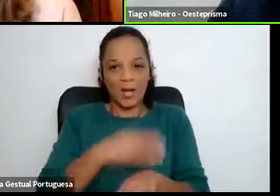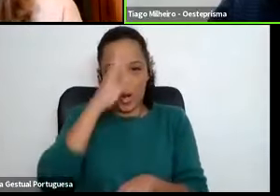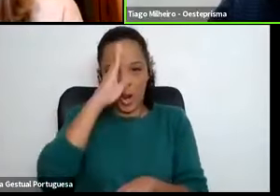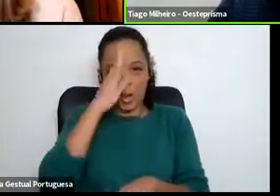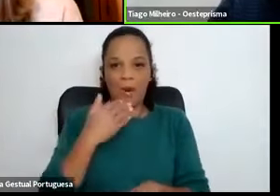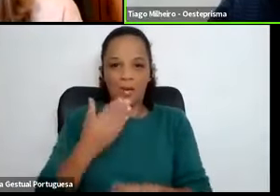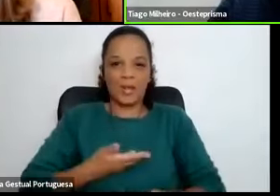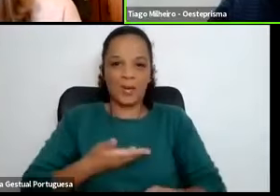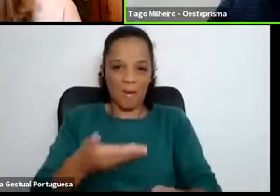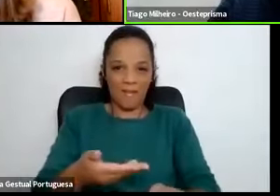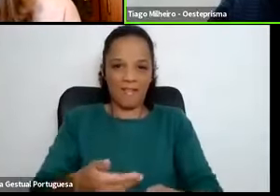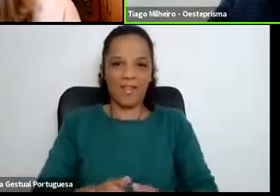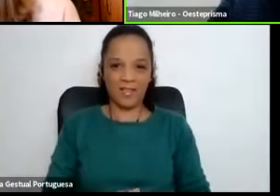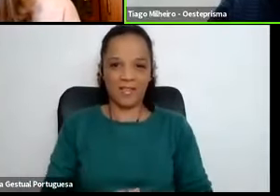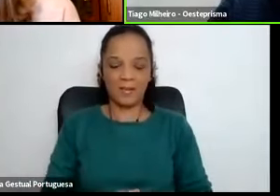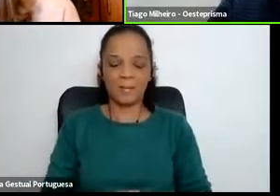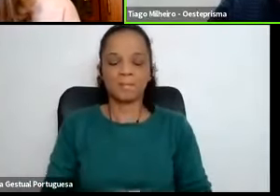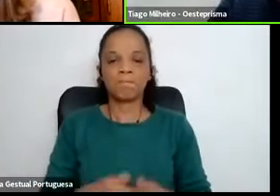convite.